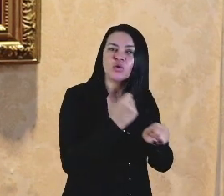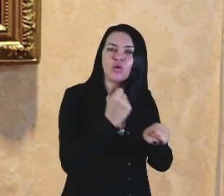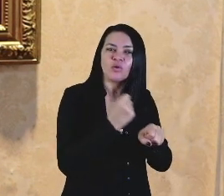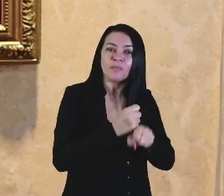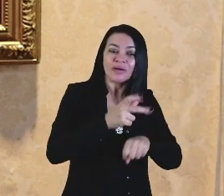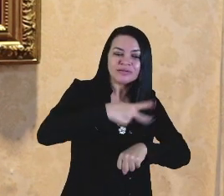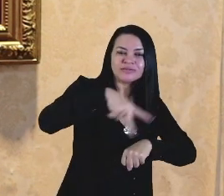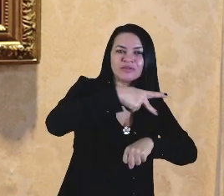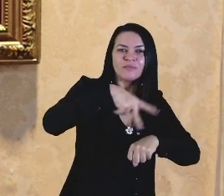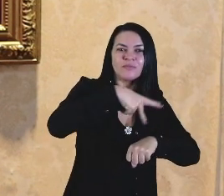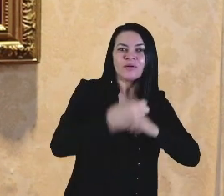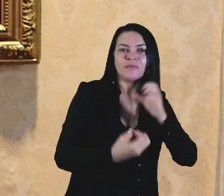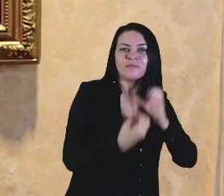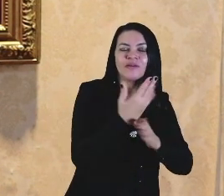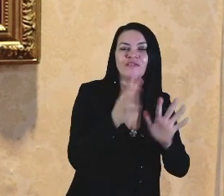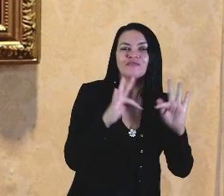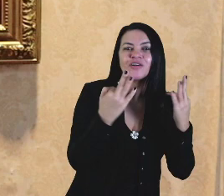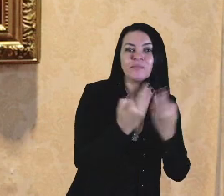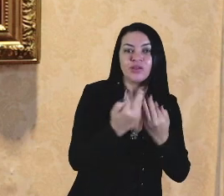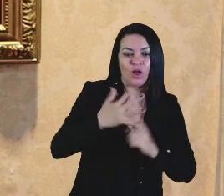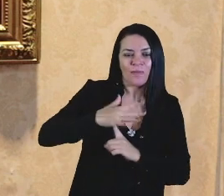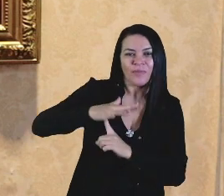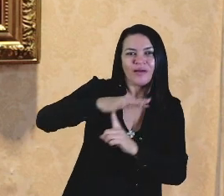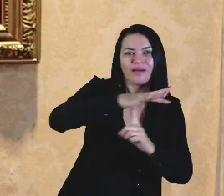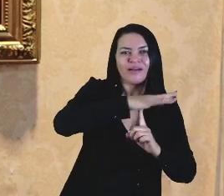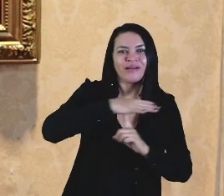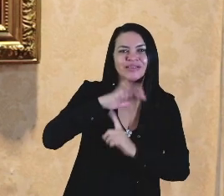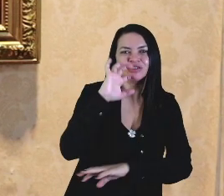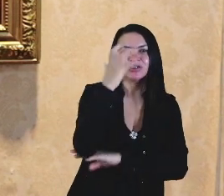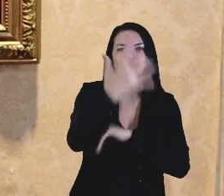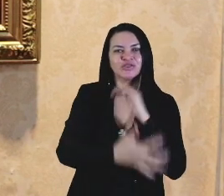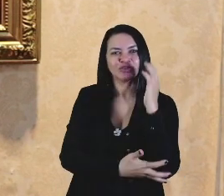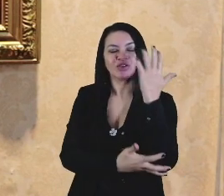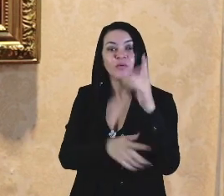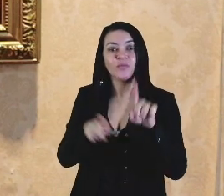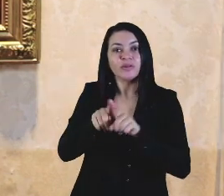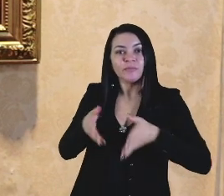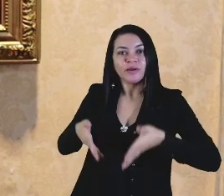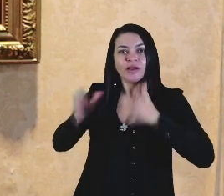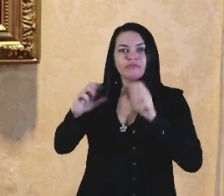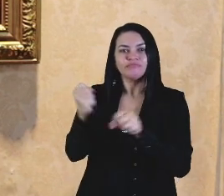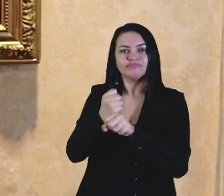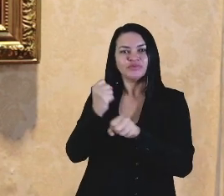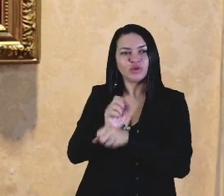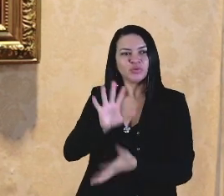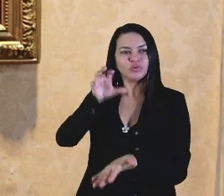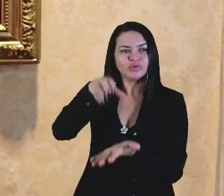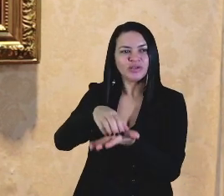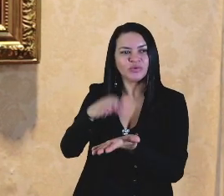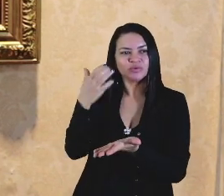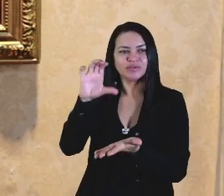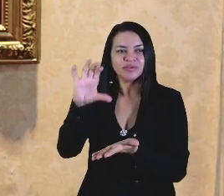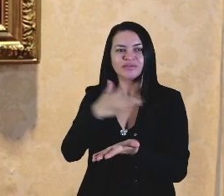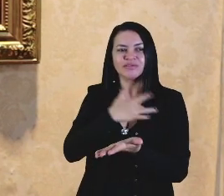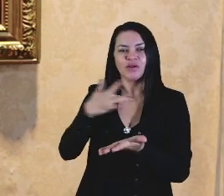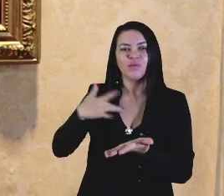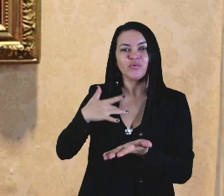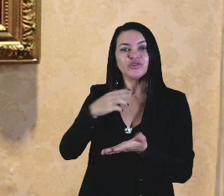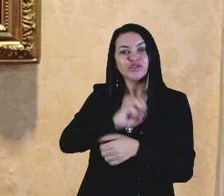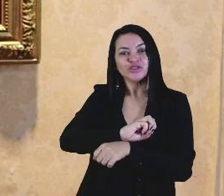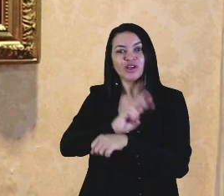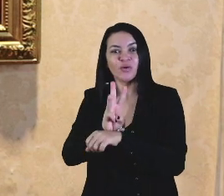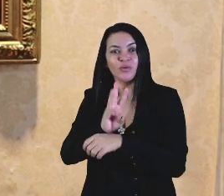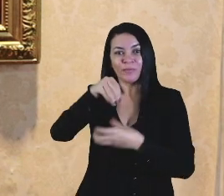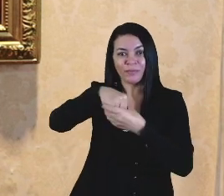construção da Praça da Família, Parque Estadual e ampliação do prédio de Centro de Ciências da Saúde da UEMA no